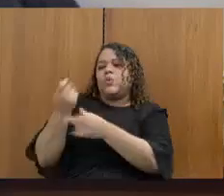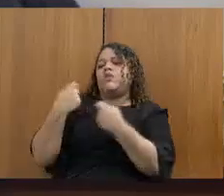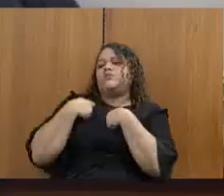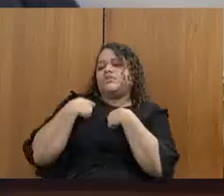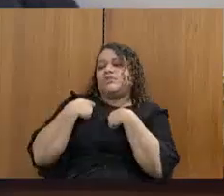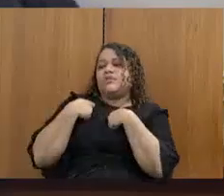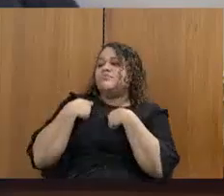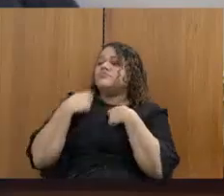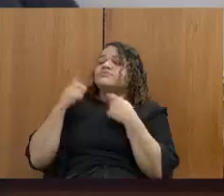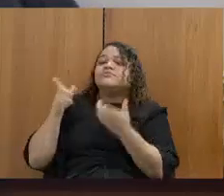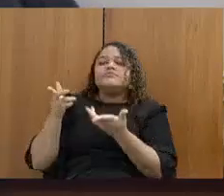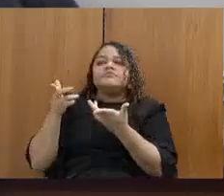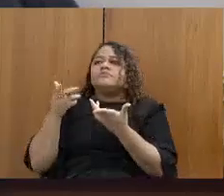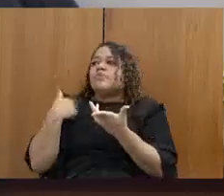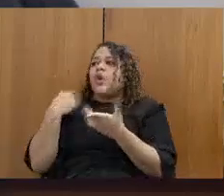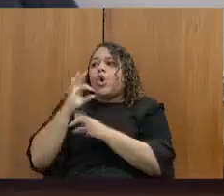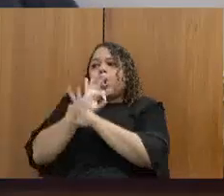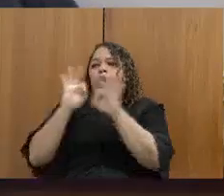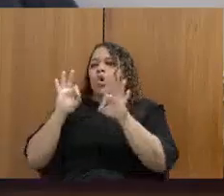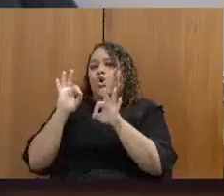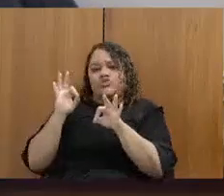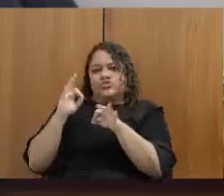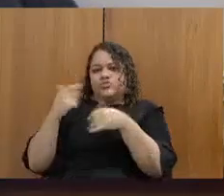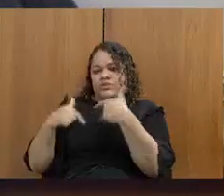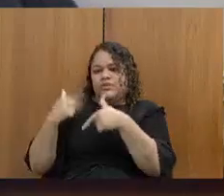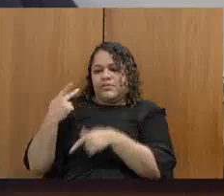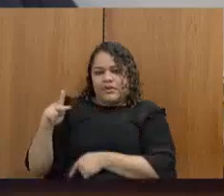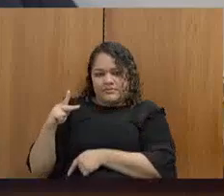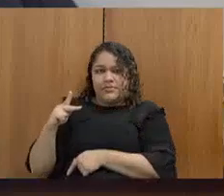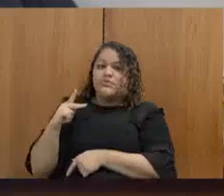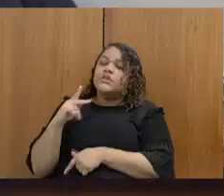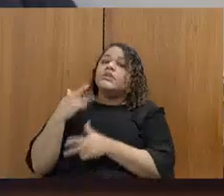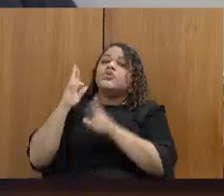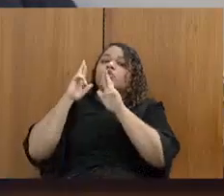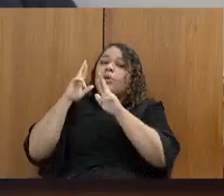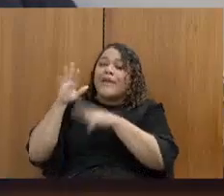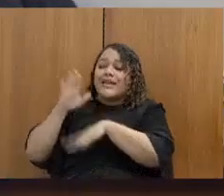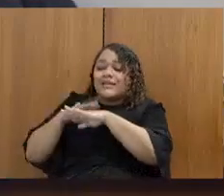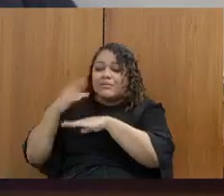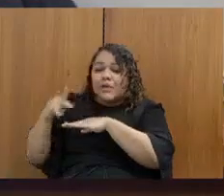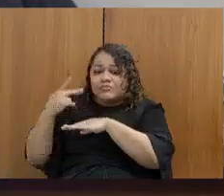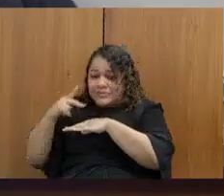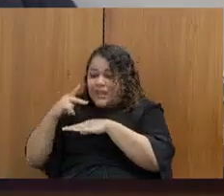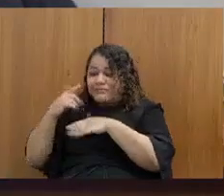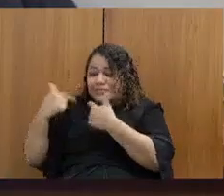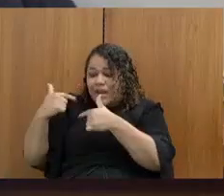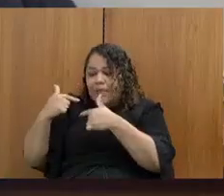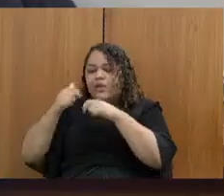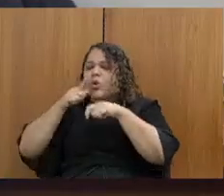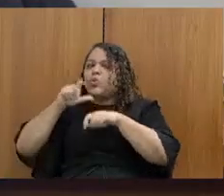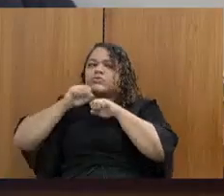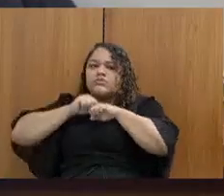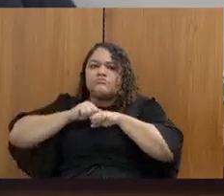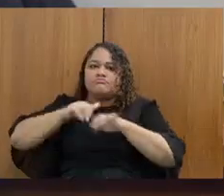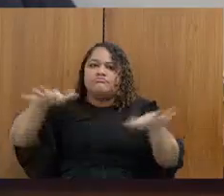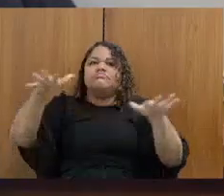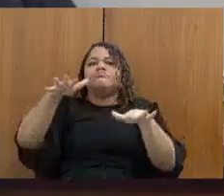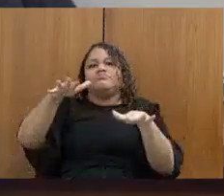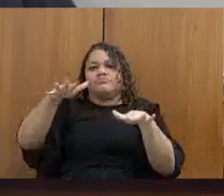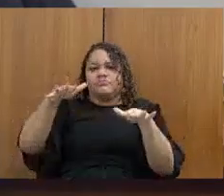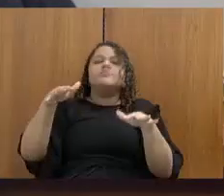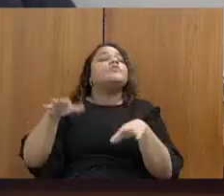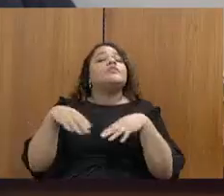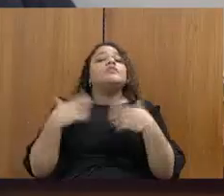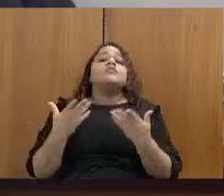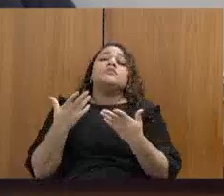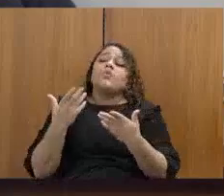o meu empenho. Secretário, eu gostaria de saber quantas unidades de prevenção à criminalidade